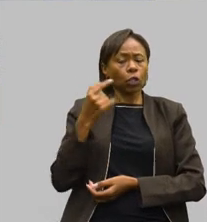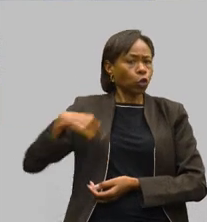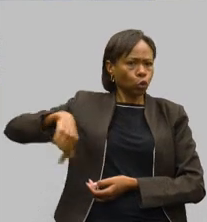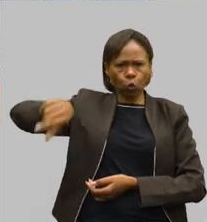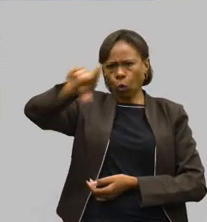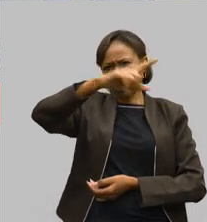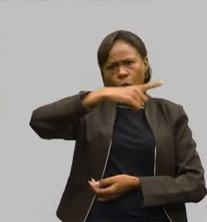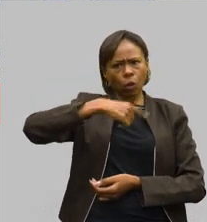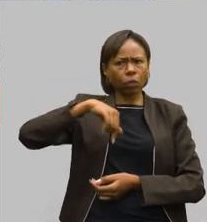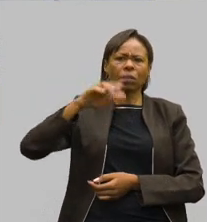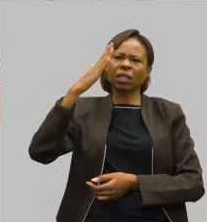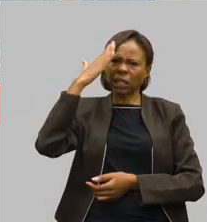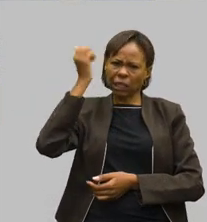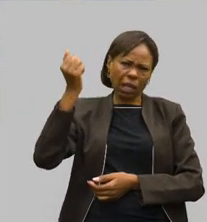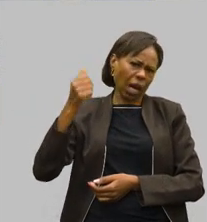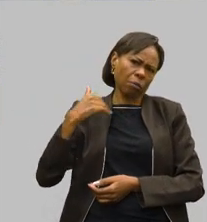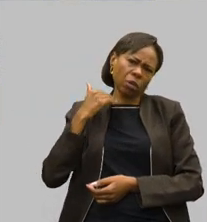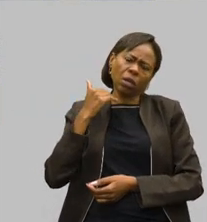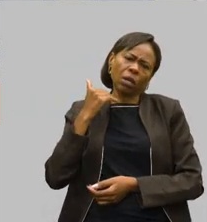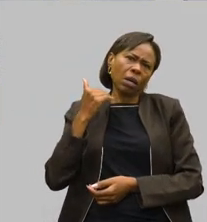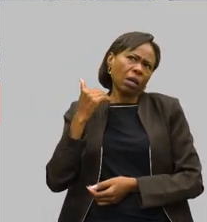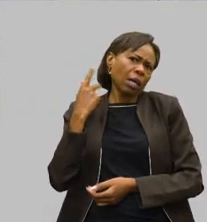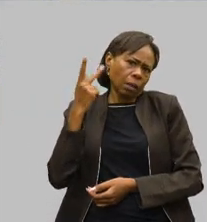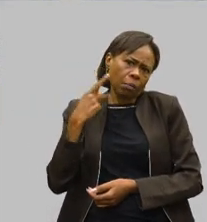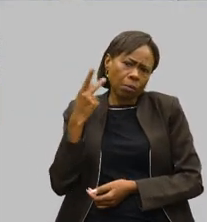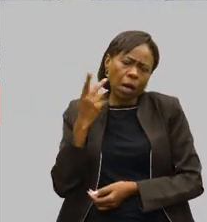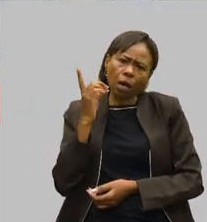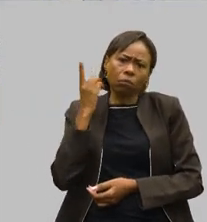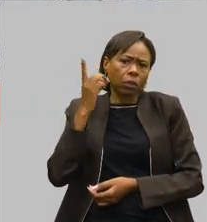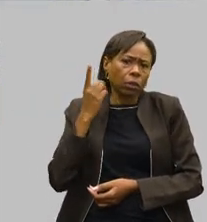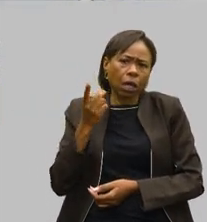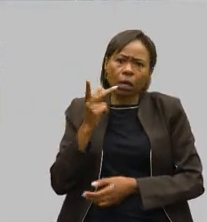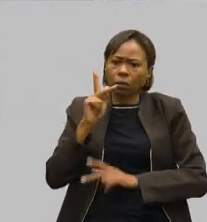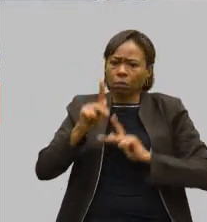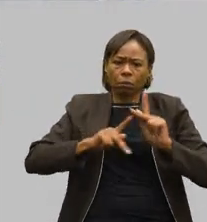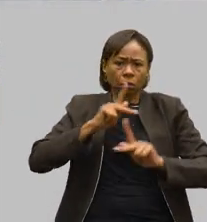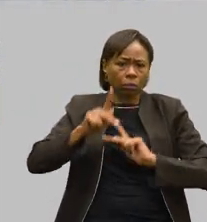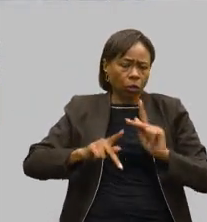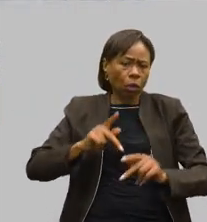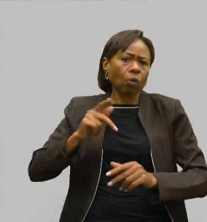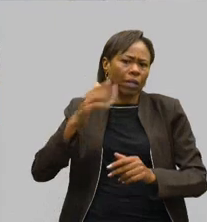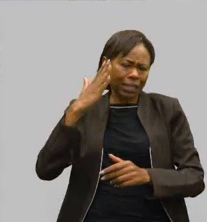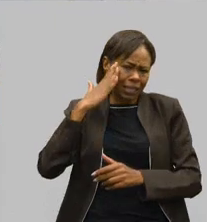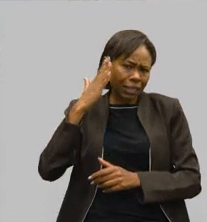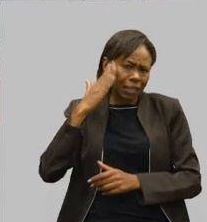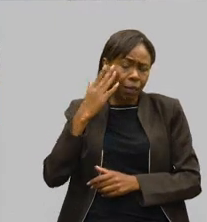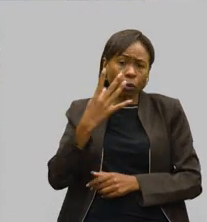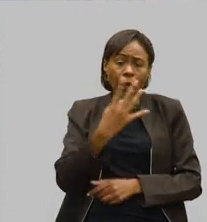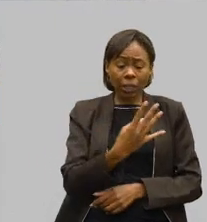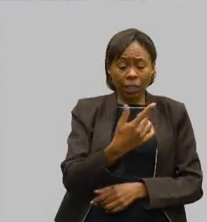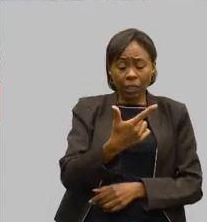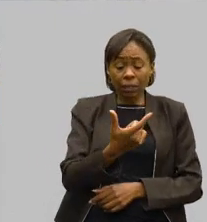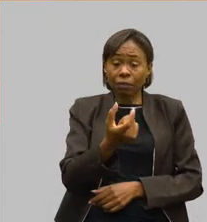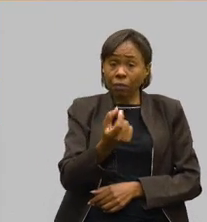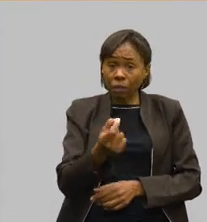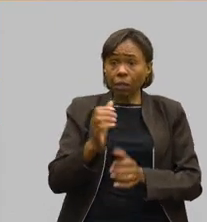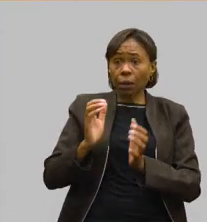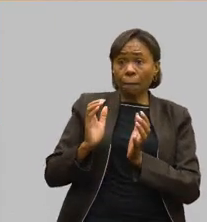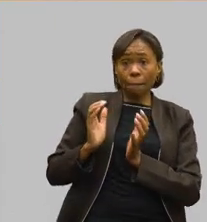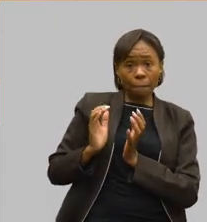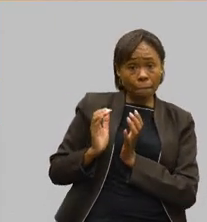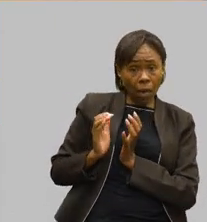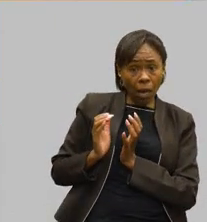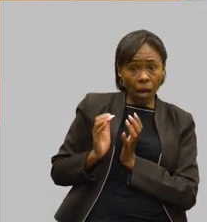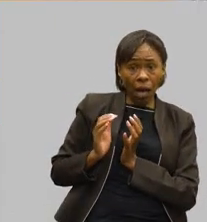eu acho que nenhum parlamentar aqui, nenhum cidadão comum mineiro acha que as 420 APAES aqui estão lá só de